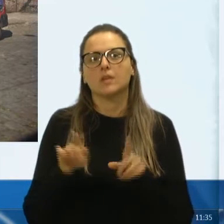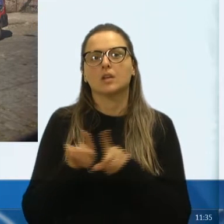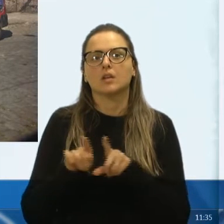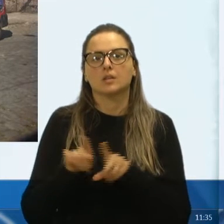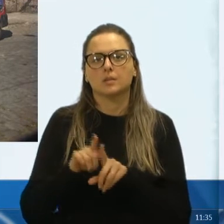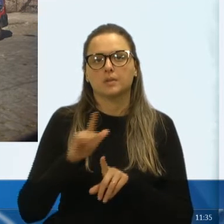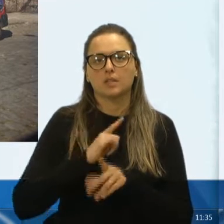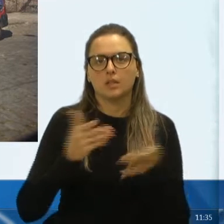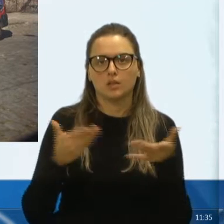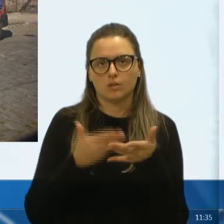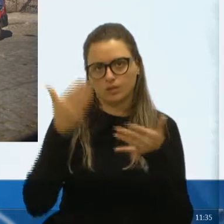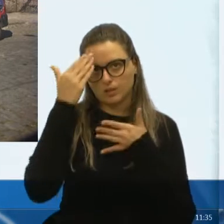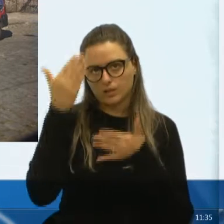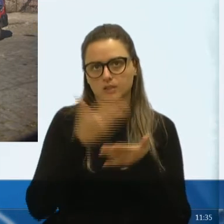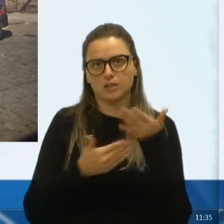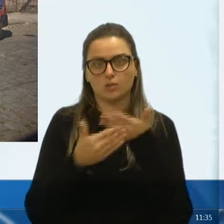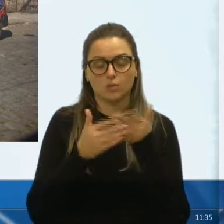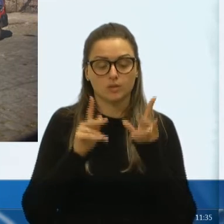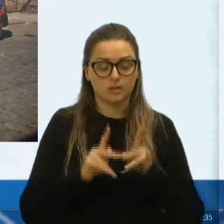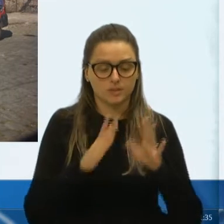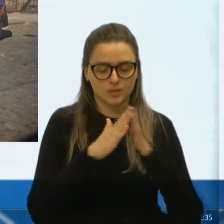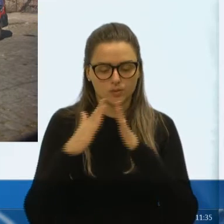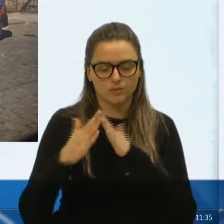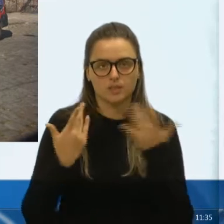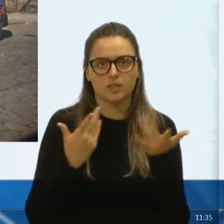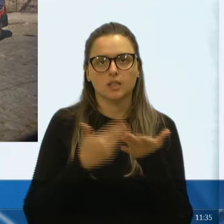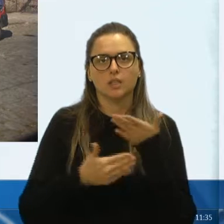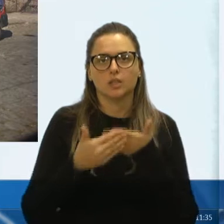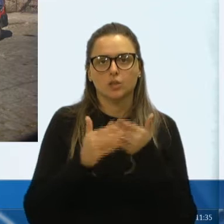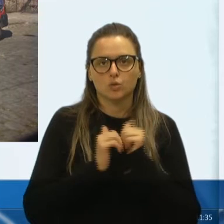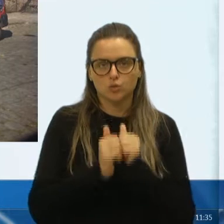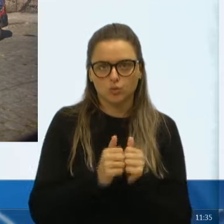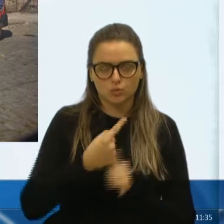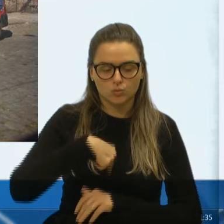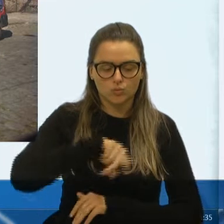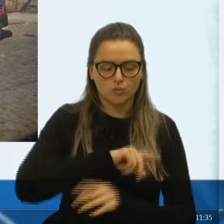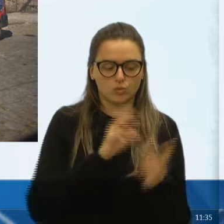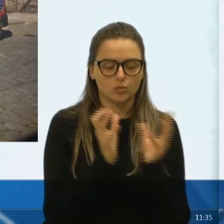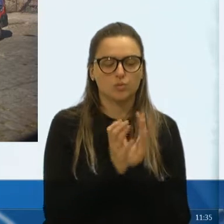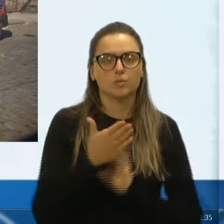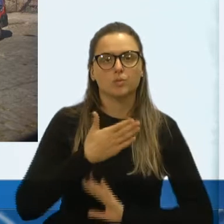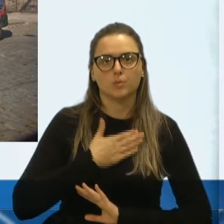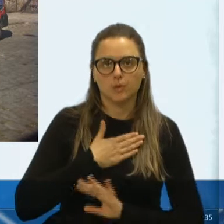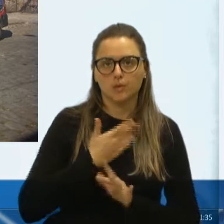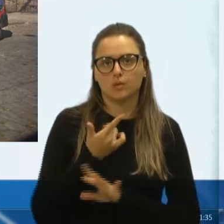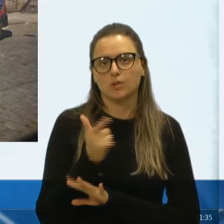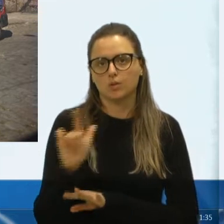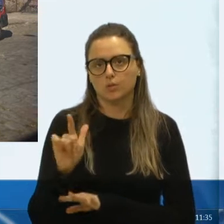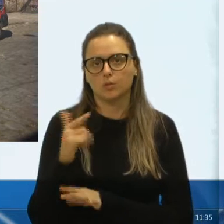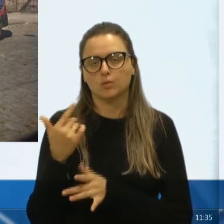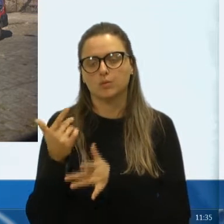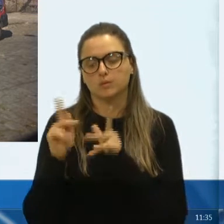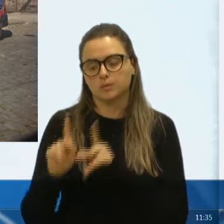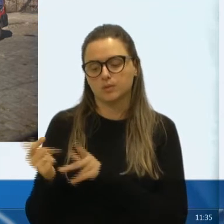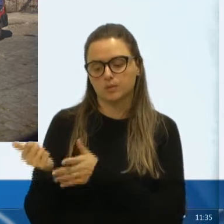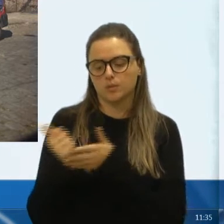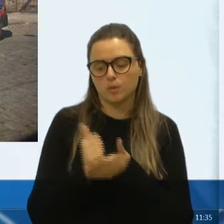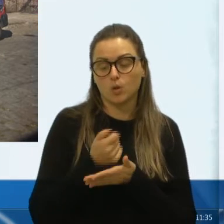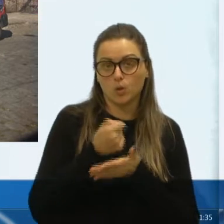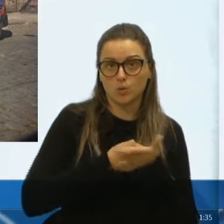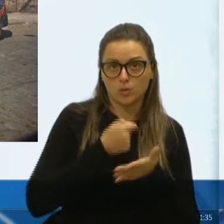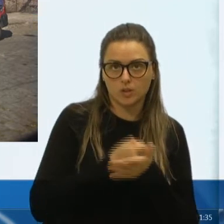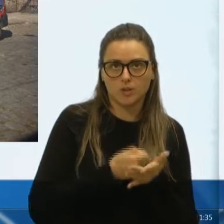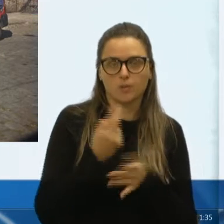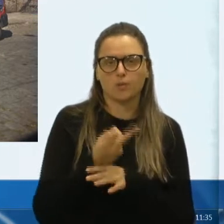que aqui agradecer a todos os moradores, juntamente com o nosso gabinete, comigo e com o meu assessor, lutamos, corremos, fomos